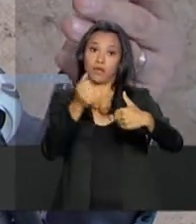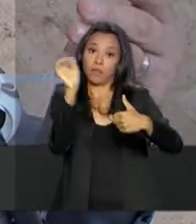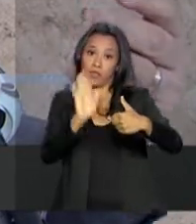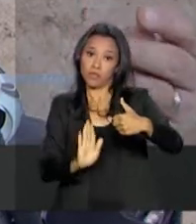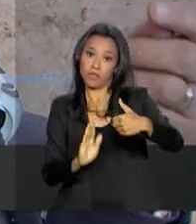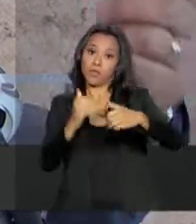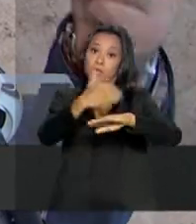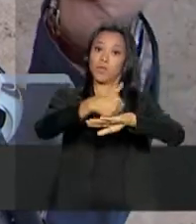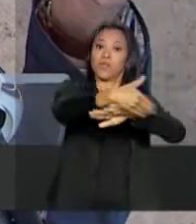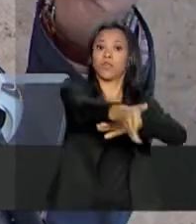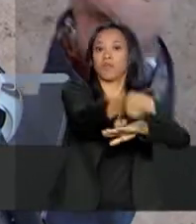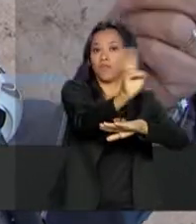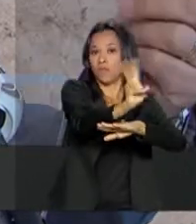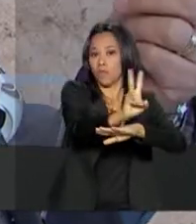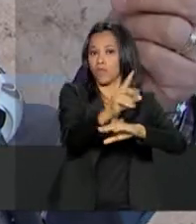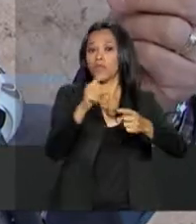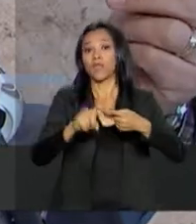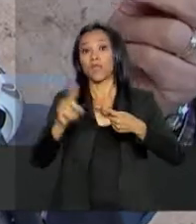transfronteriços.